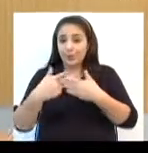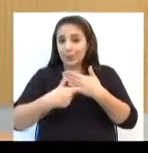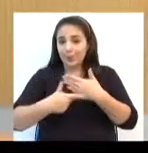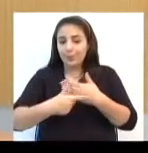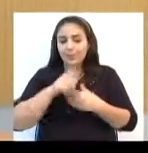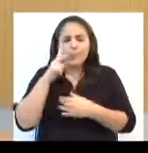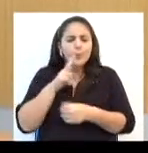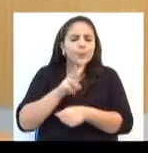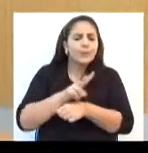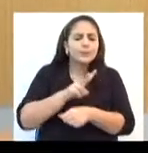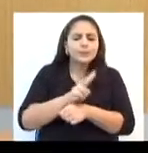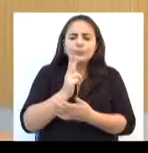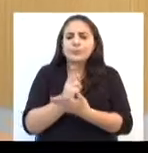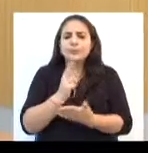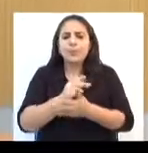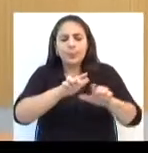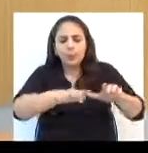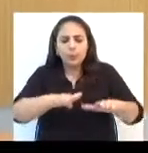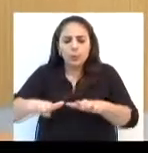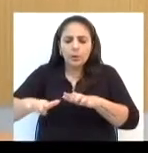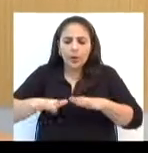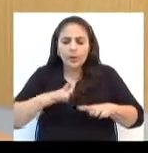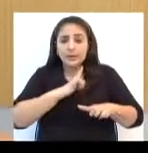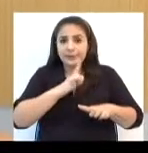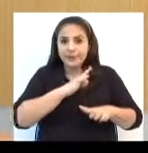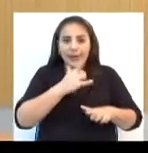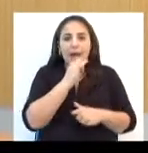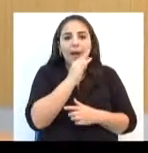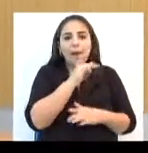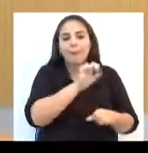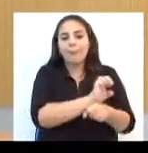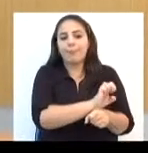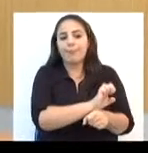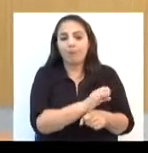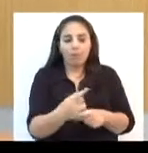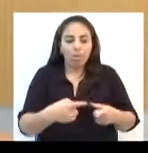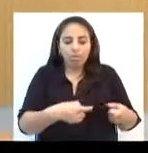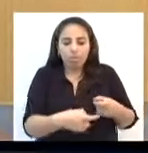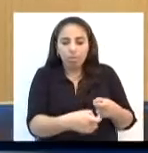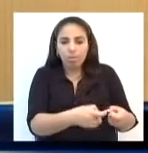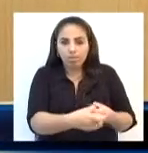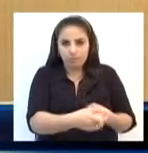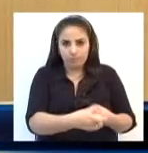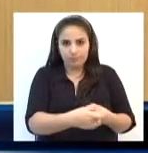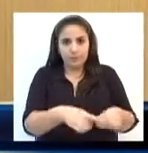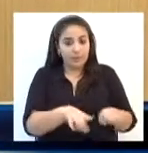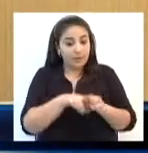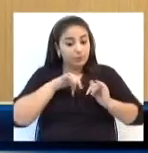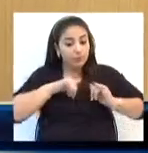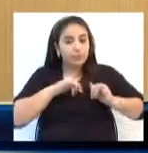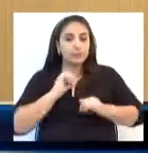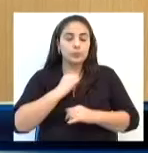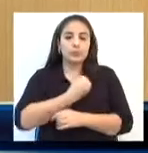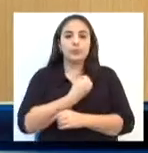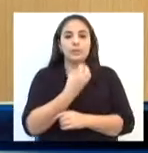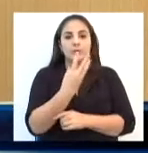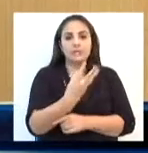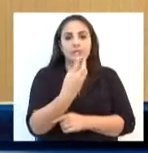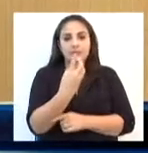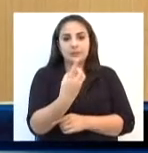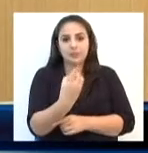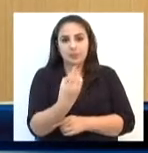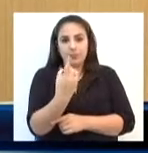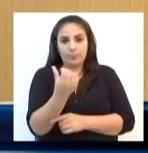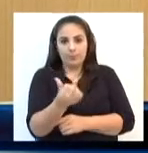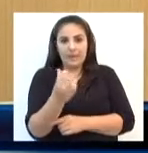verificando com frequência os locais que acumulam água parada. Informações pelo telefone 3316